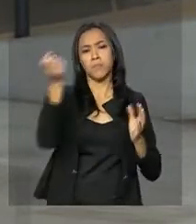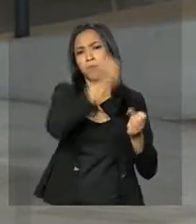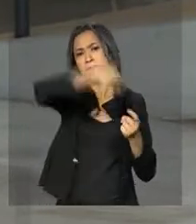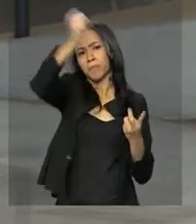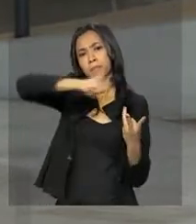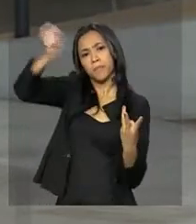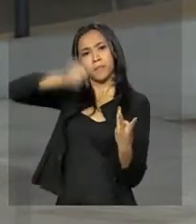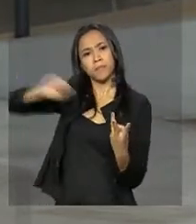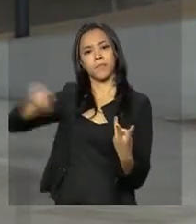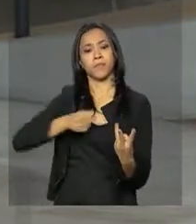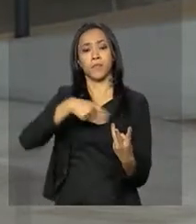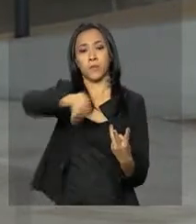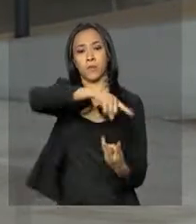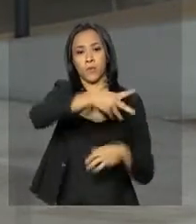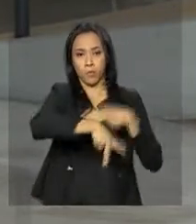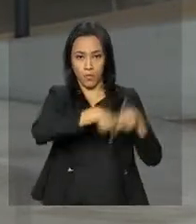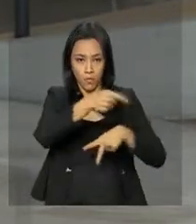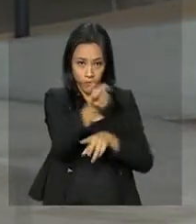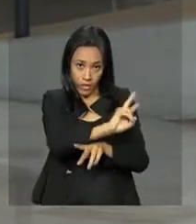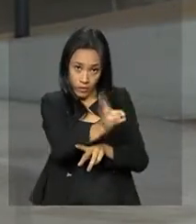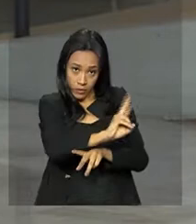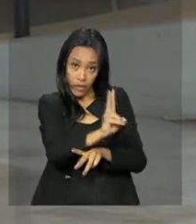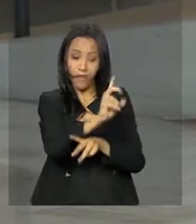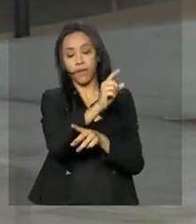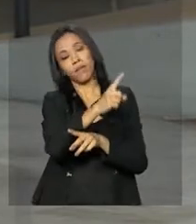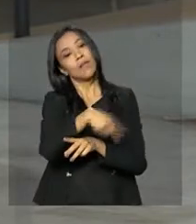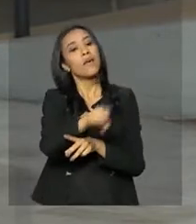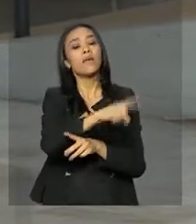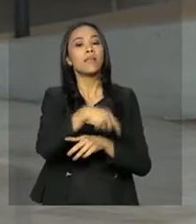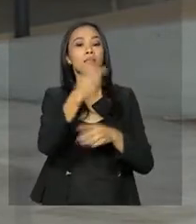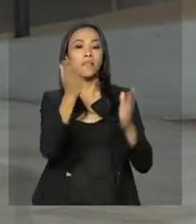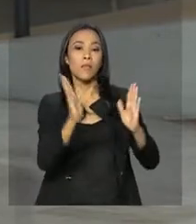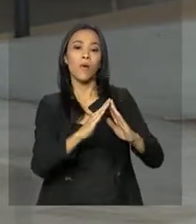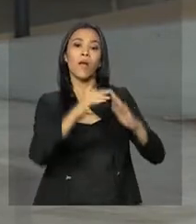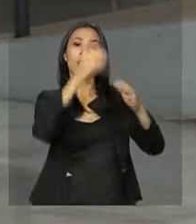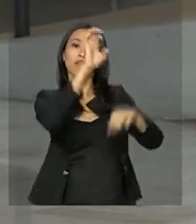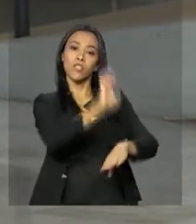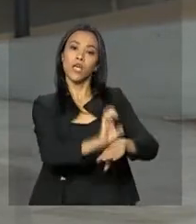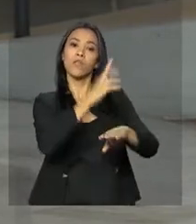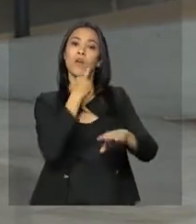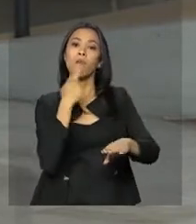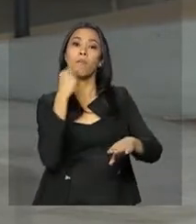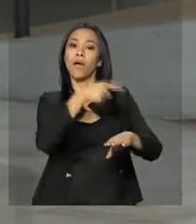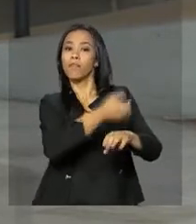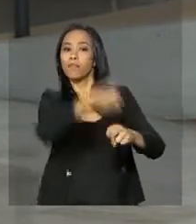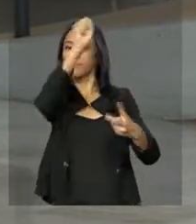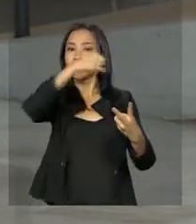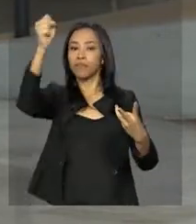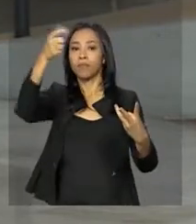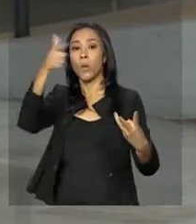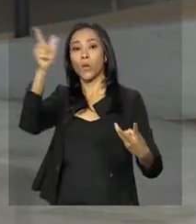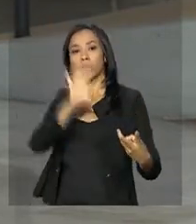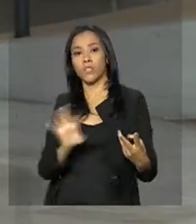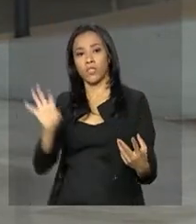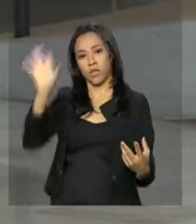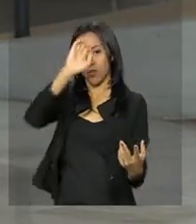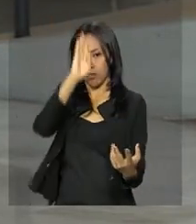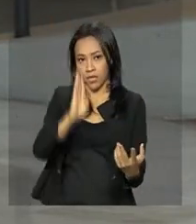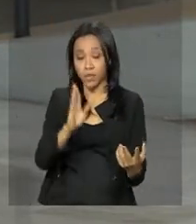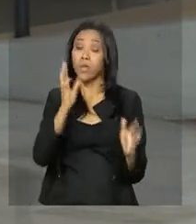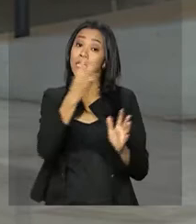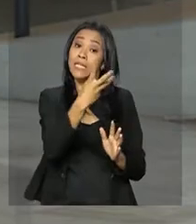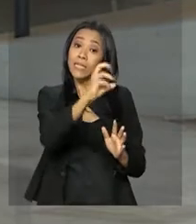imigrantes venezuelanos, ou seja, a transferência desses imigrantes que estão em Roraima para outros estados do país. Trinta deles